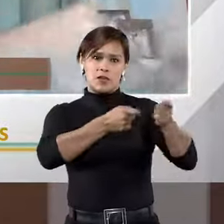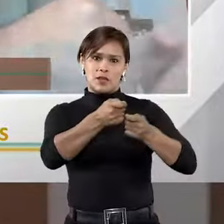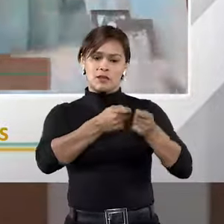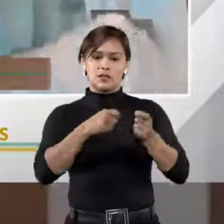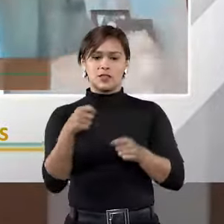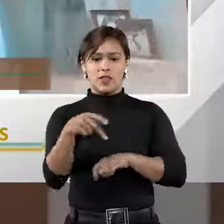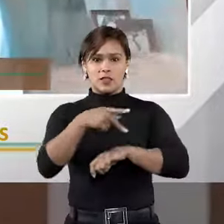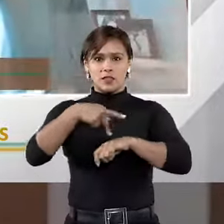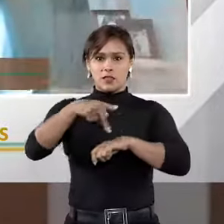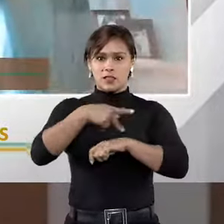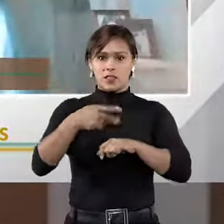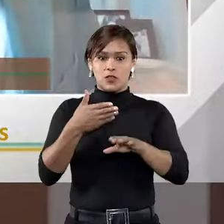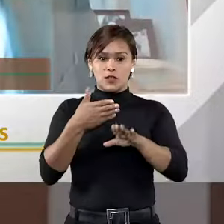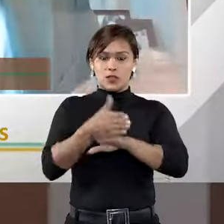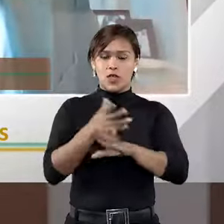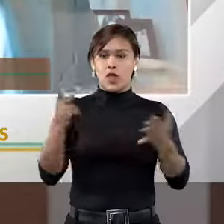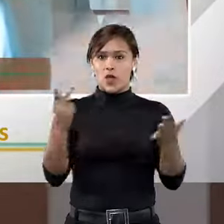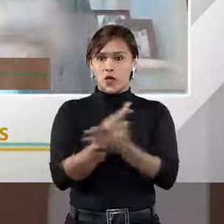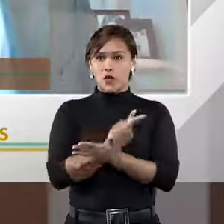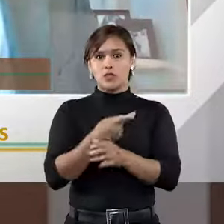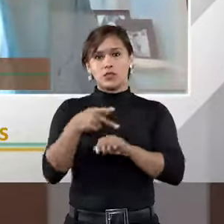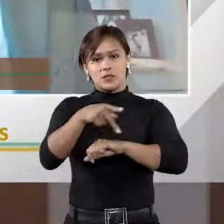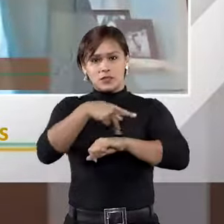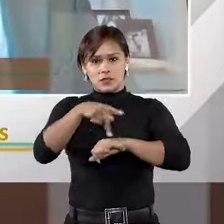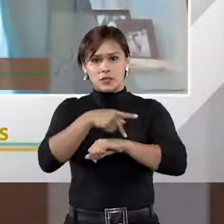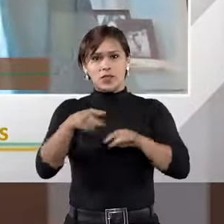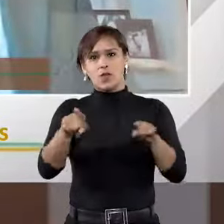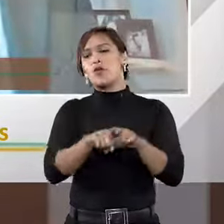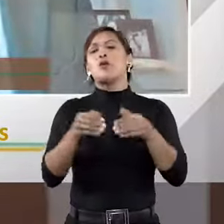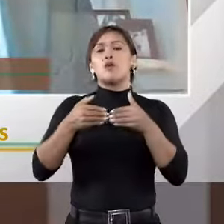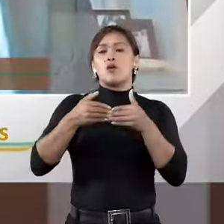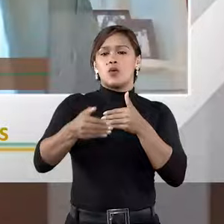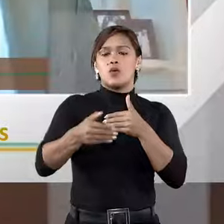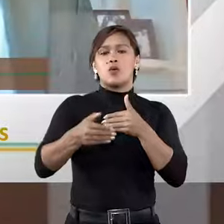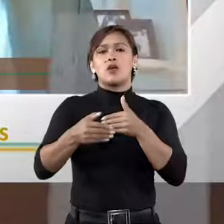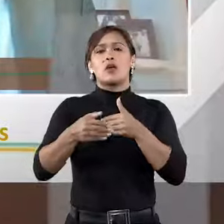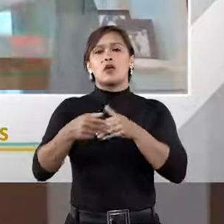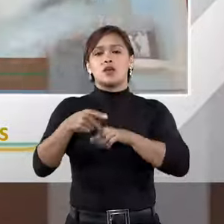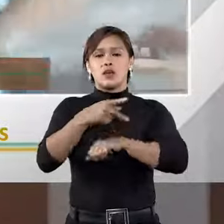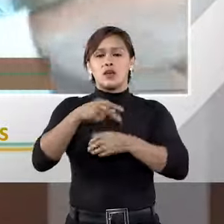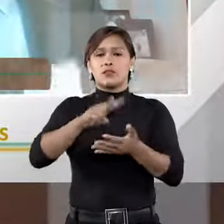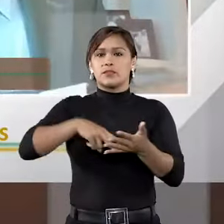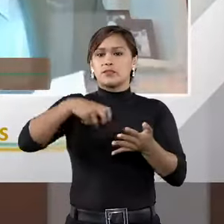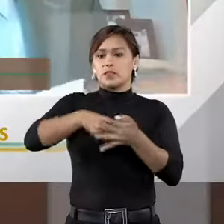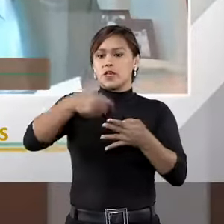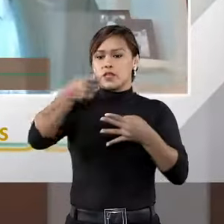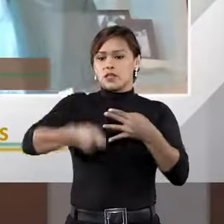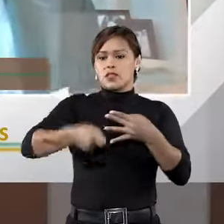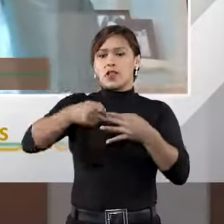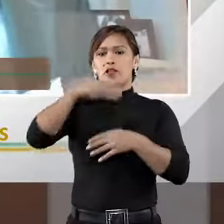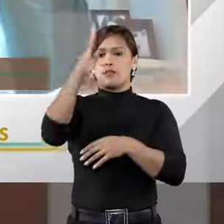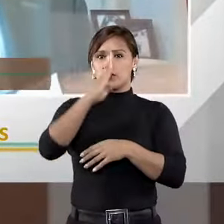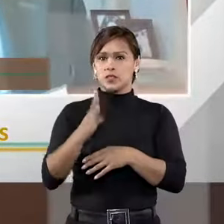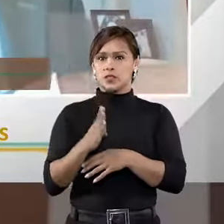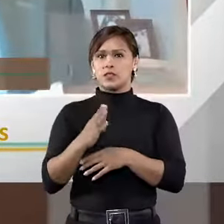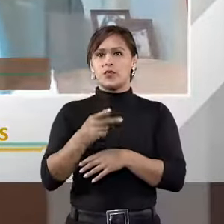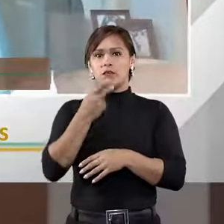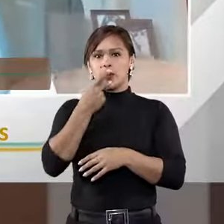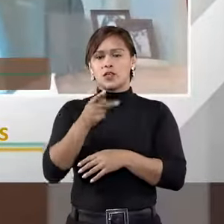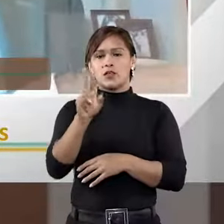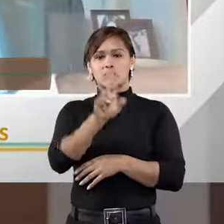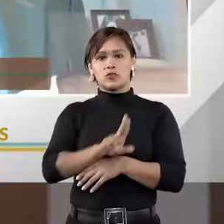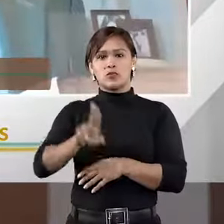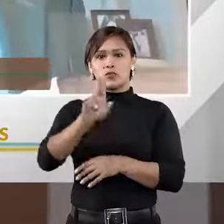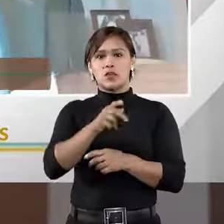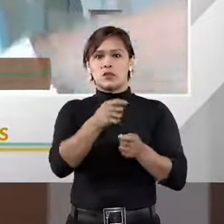nacionais, arbitragens que estejam ocorrendo no Brasil ou cujo local de prolação da sentença seja o Brasil, que é o critério que nós usamos para